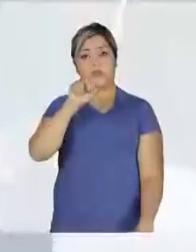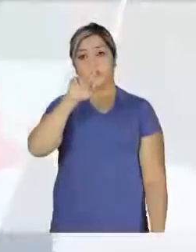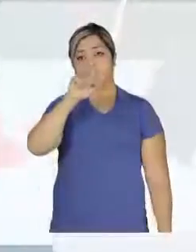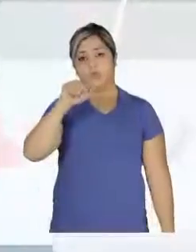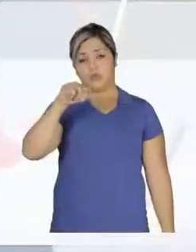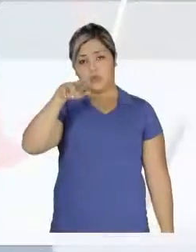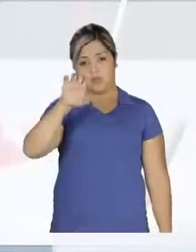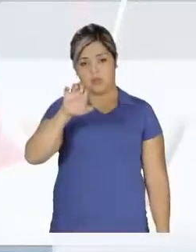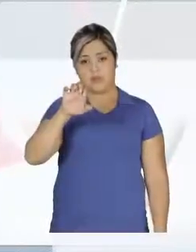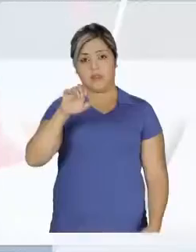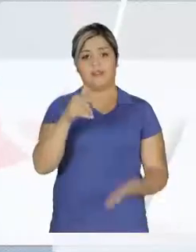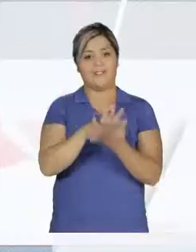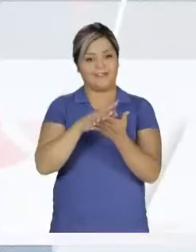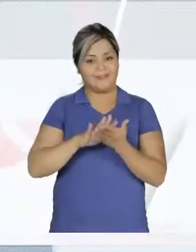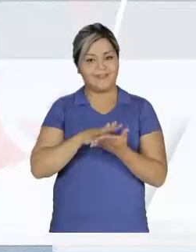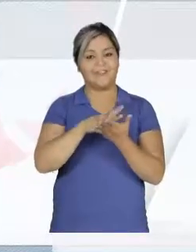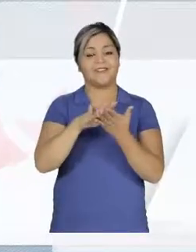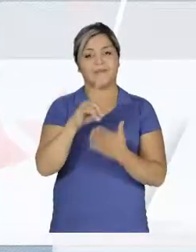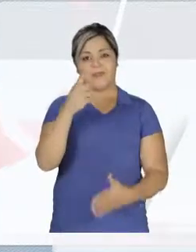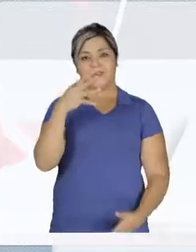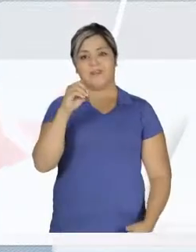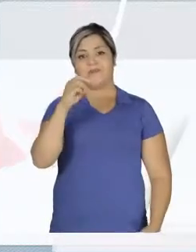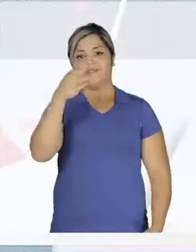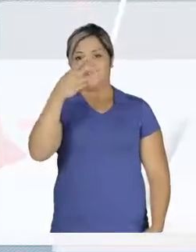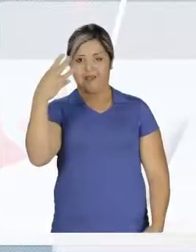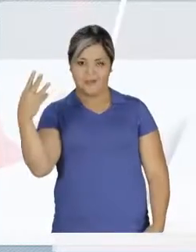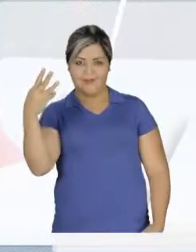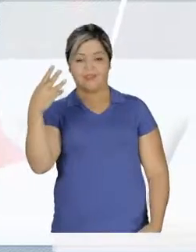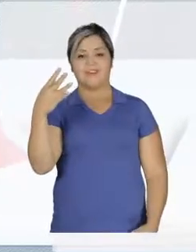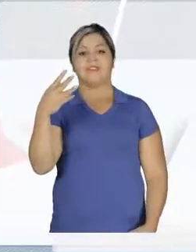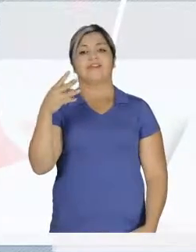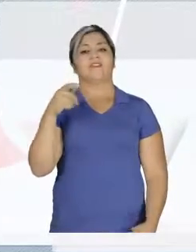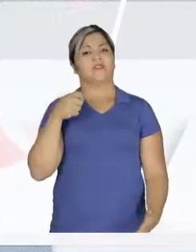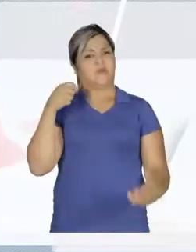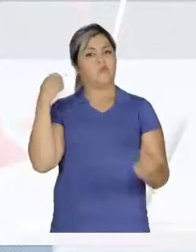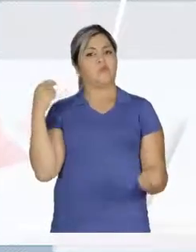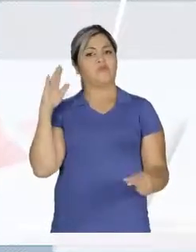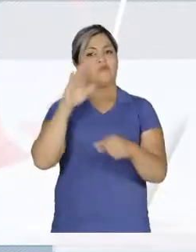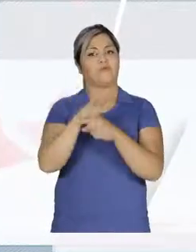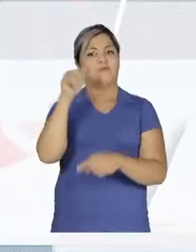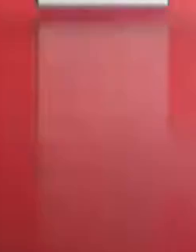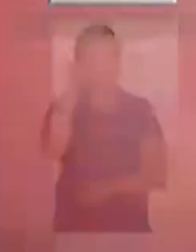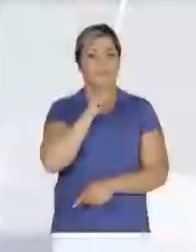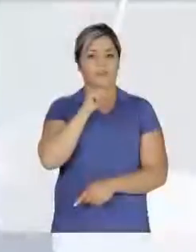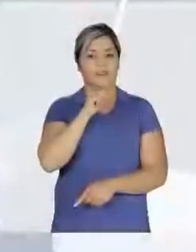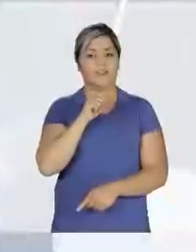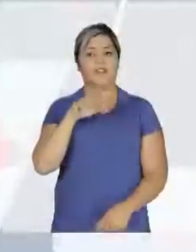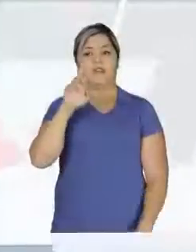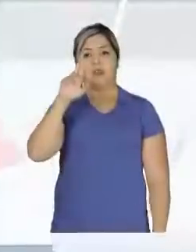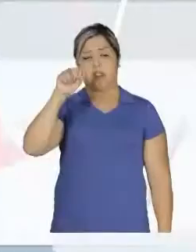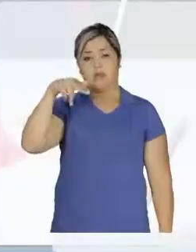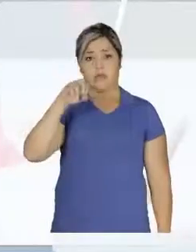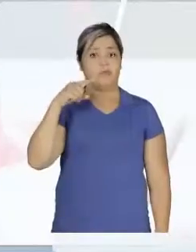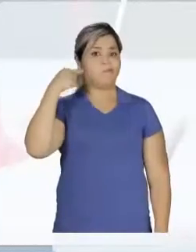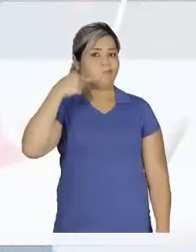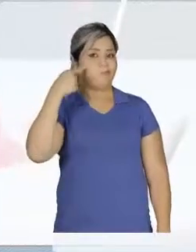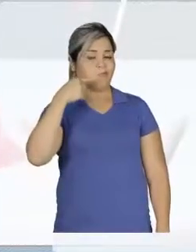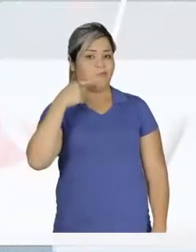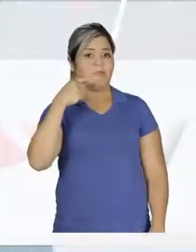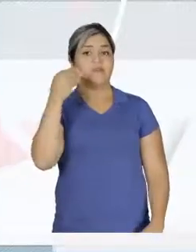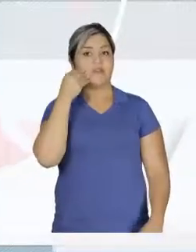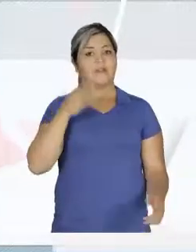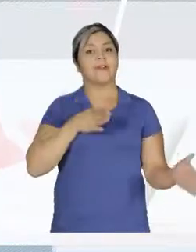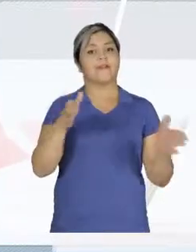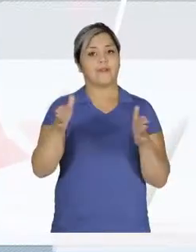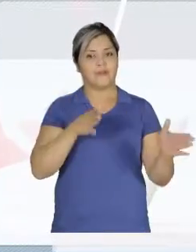Suzane, do Samba do Seu Zé, 14003, em defesa da mulher. Sou Bruno, advogado, luto